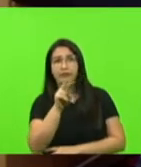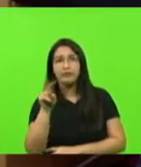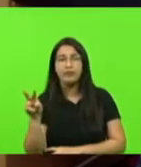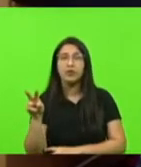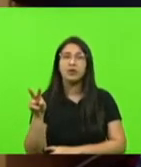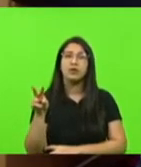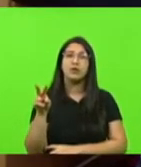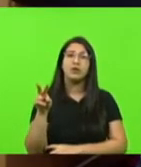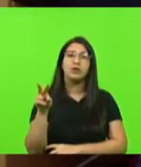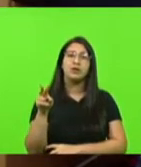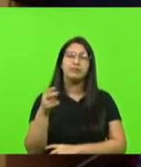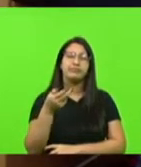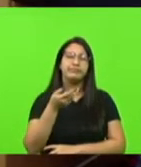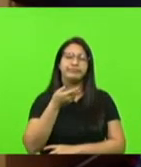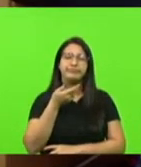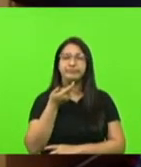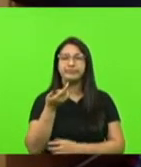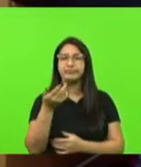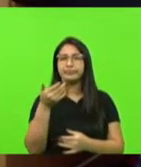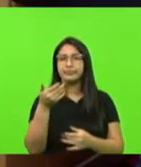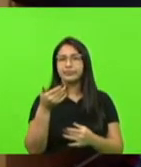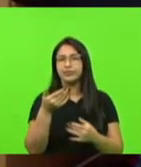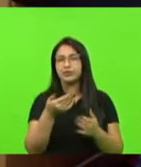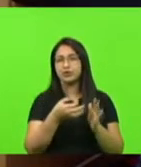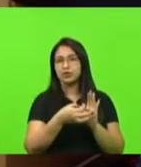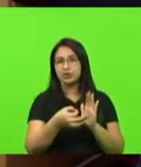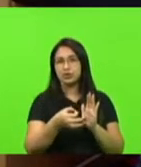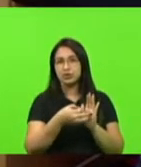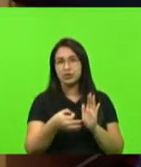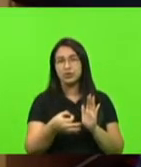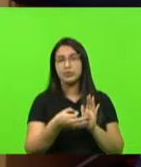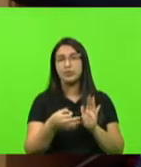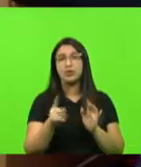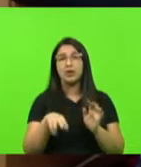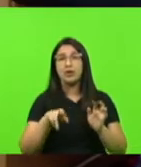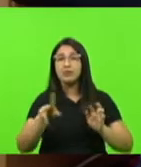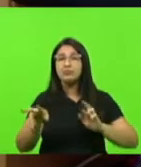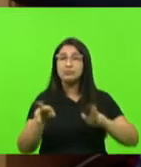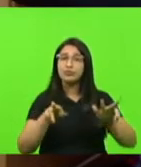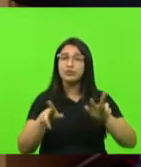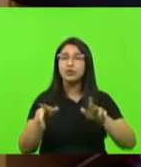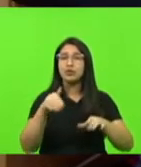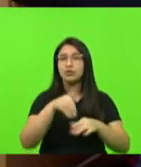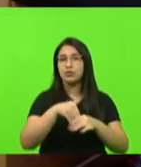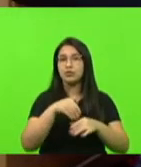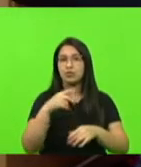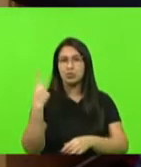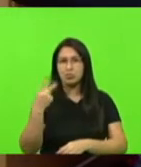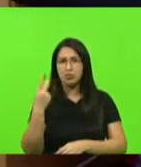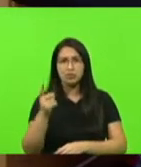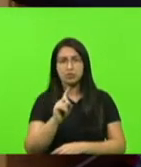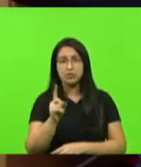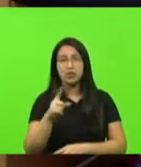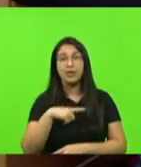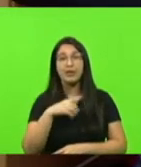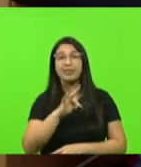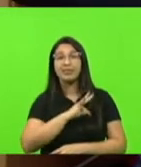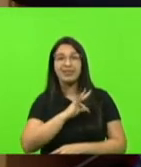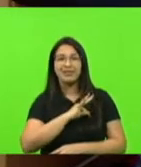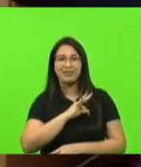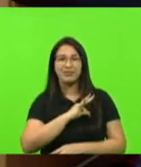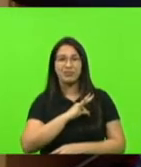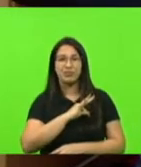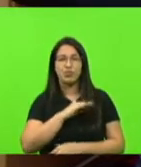da apreciação do veto é muito diverso. O voto não é político, é um voto técnico e que tenha